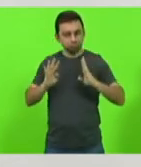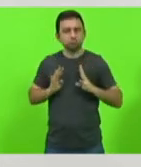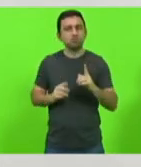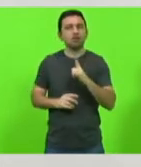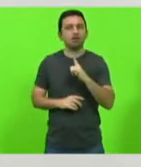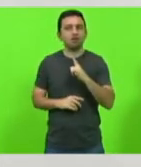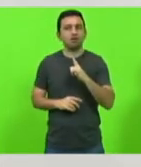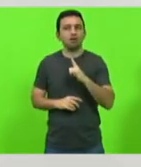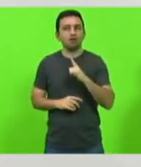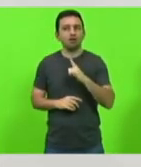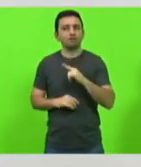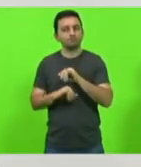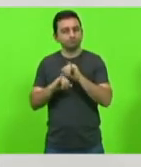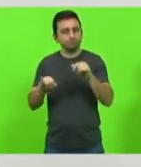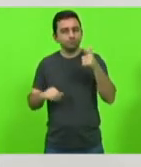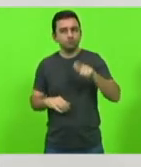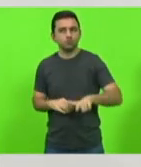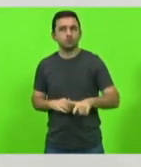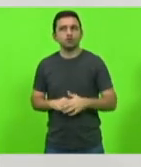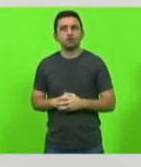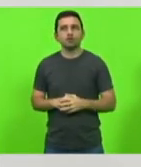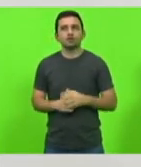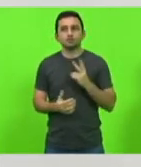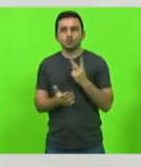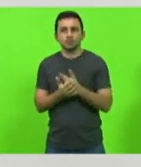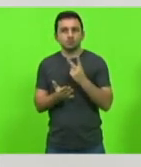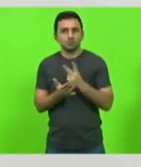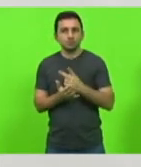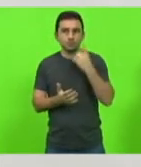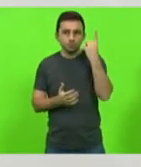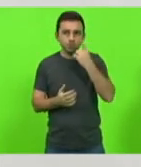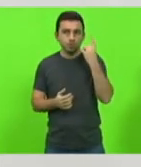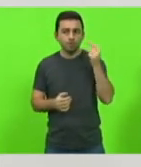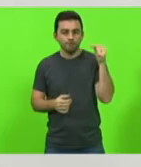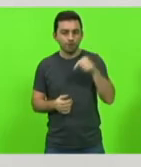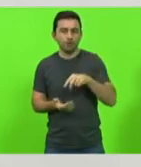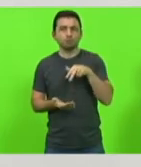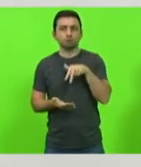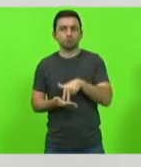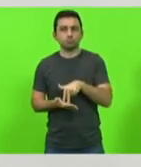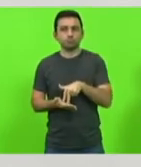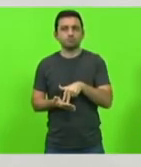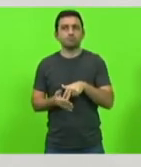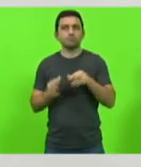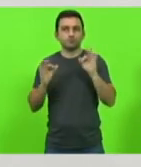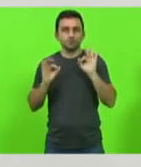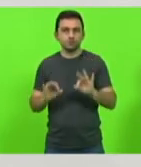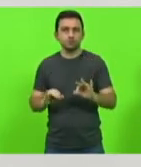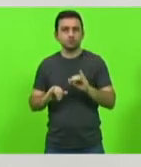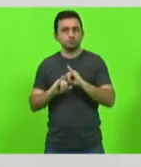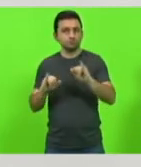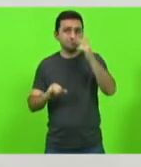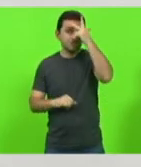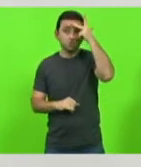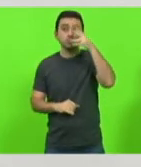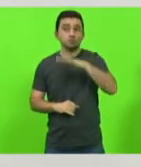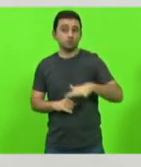essa mensagem e cada vez que um deputado vem até a tribuna é justamente para isso para que as pessoas